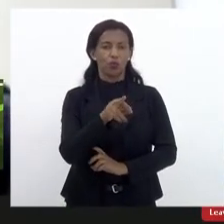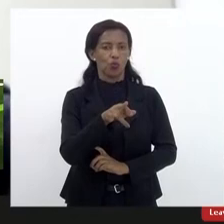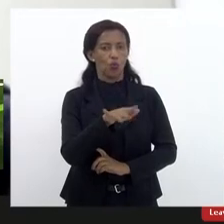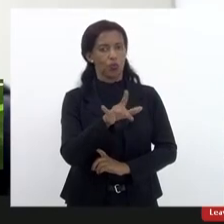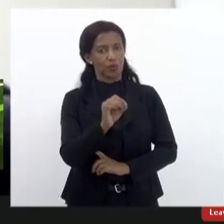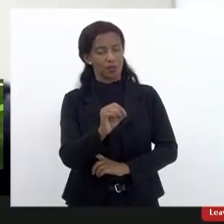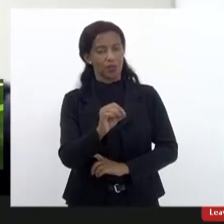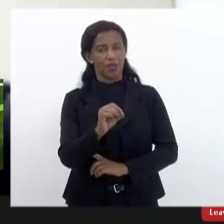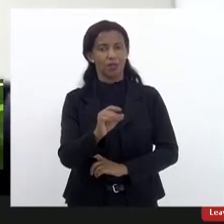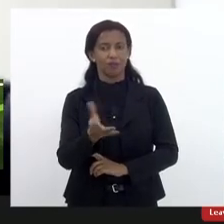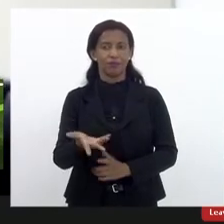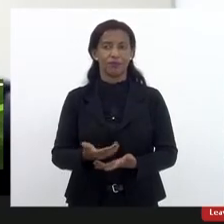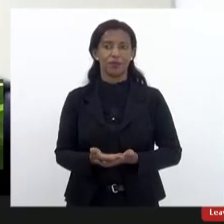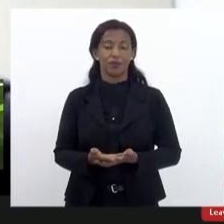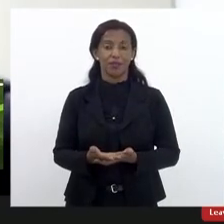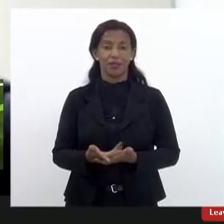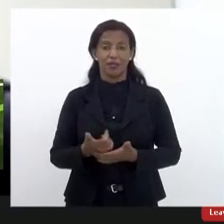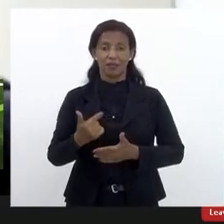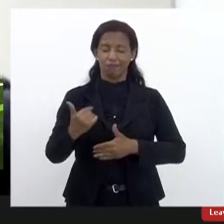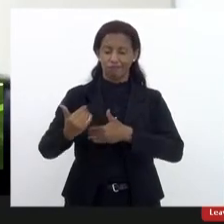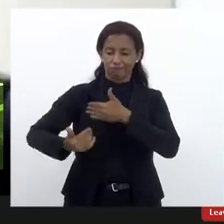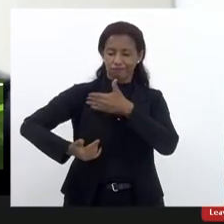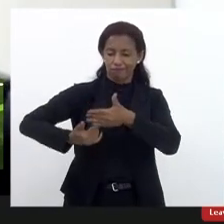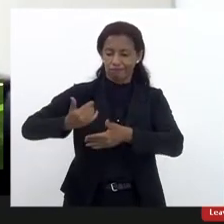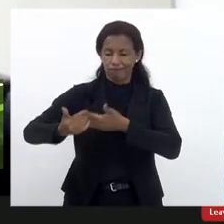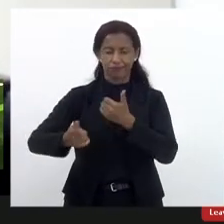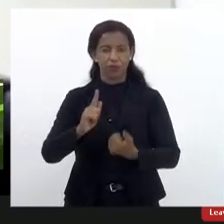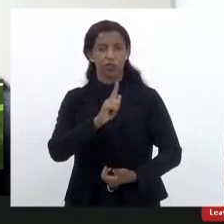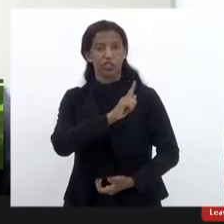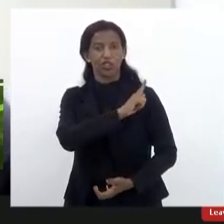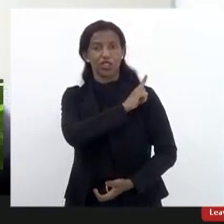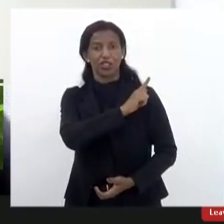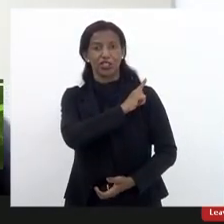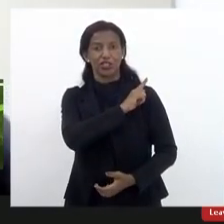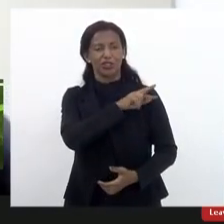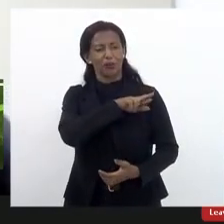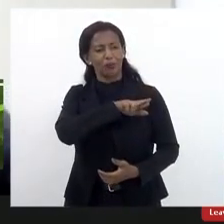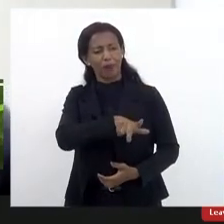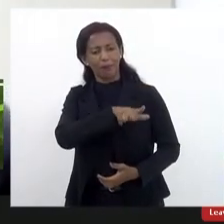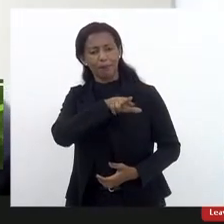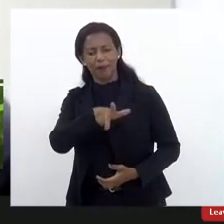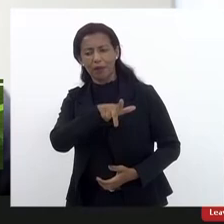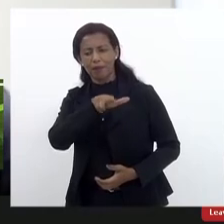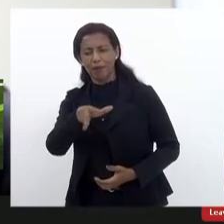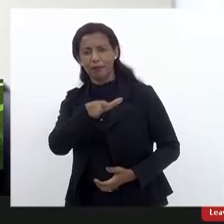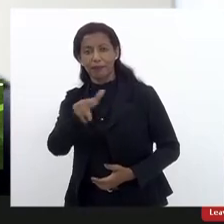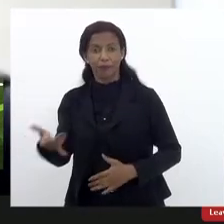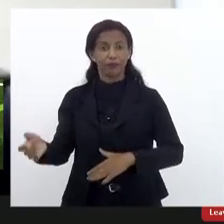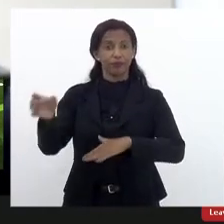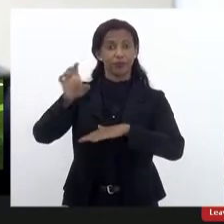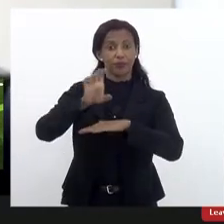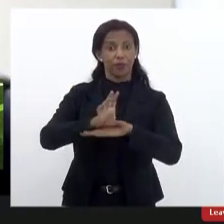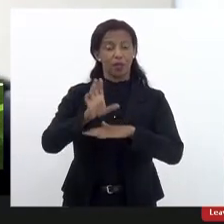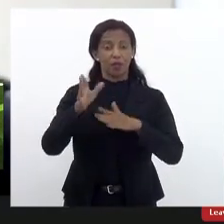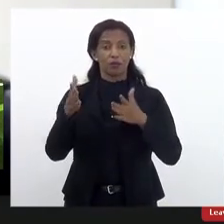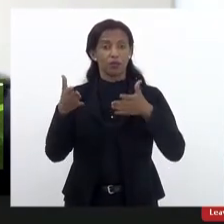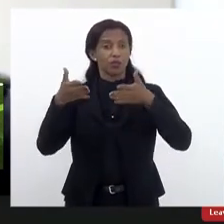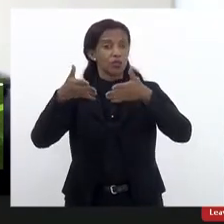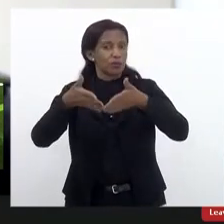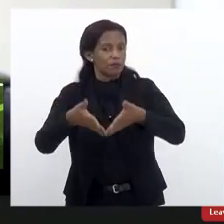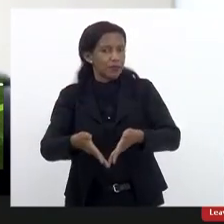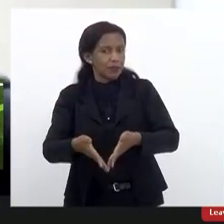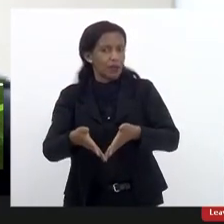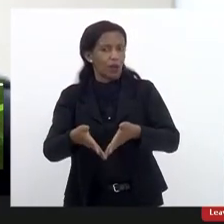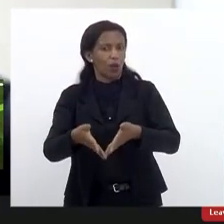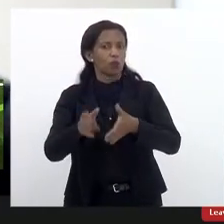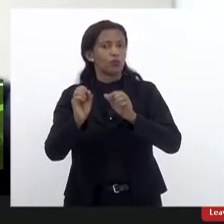têm atravessado as diferentes gestões do Conselho e as diferentes gestões do Estado, em especial da Secretaria de Estado de